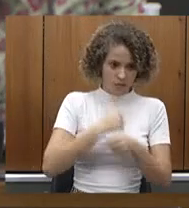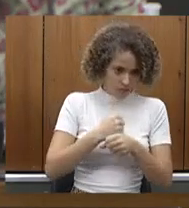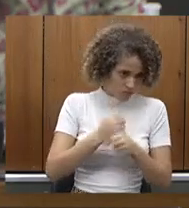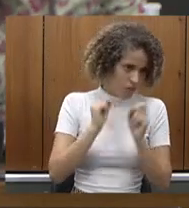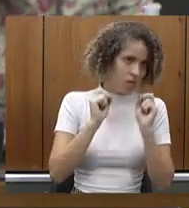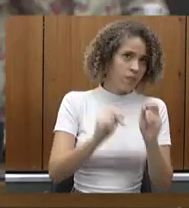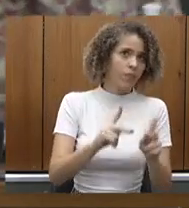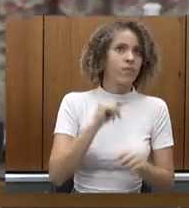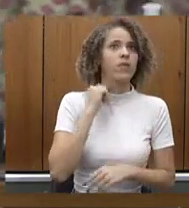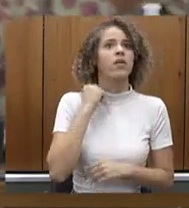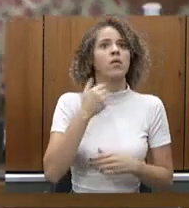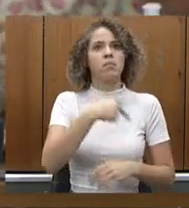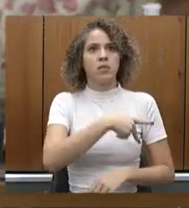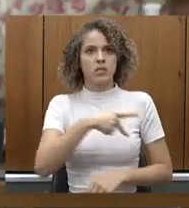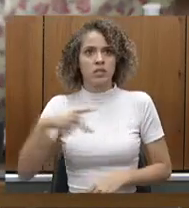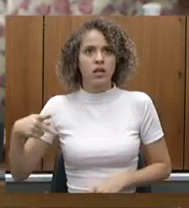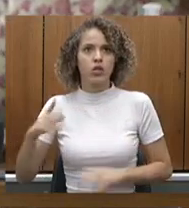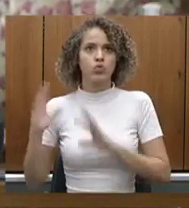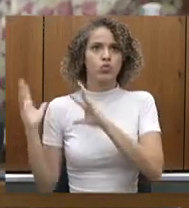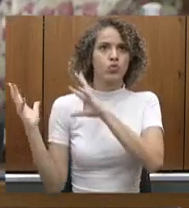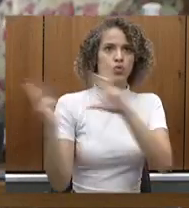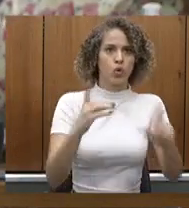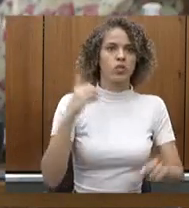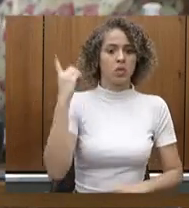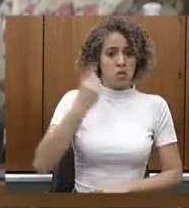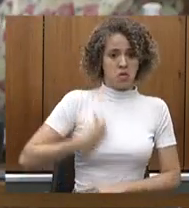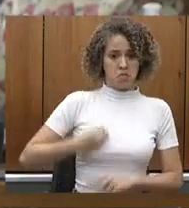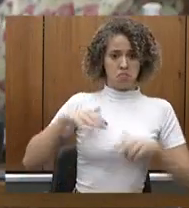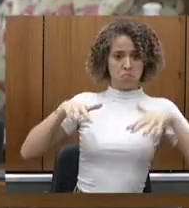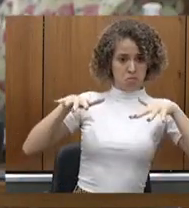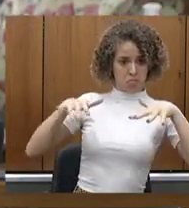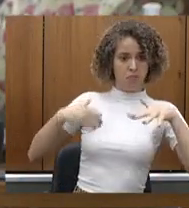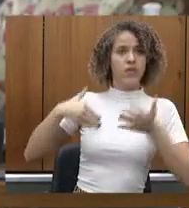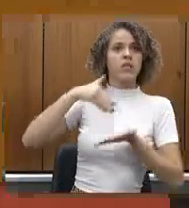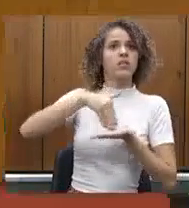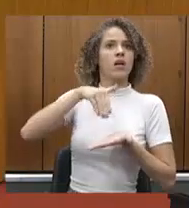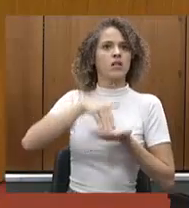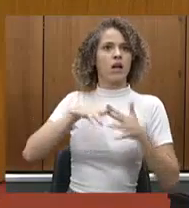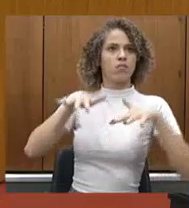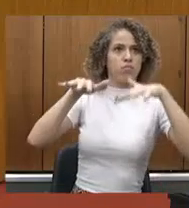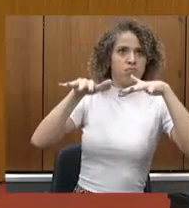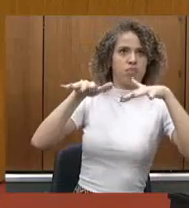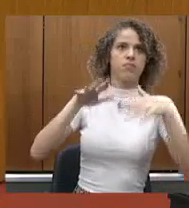ao presidente a todos os deputados presentes aqui e ao secretário e toda a sua equipe